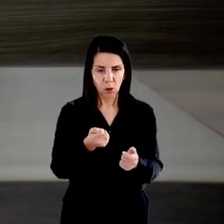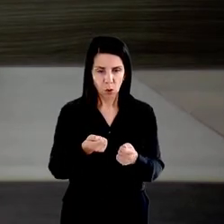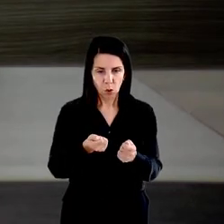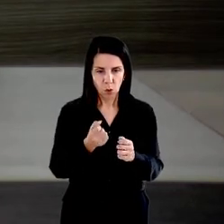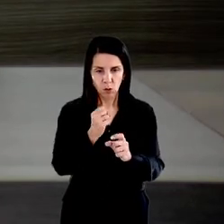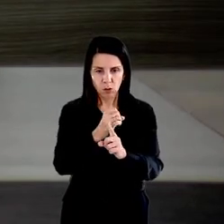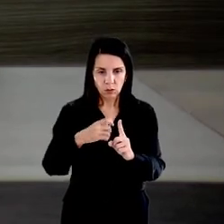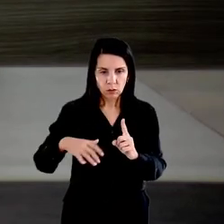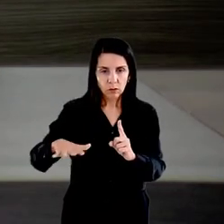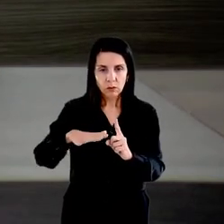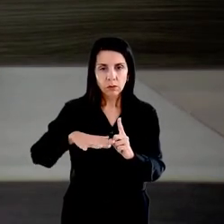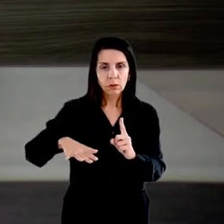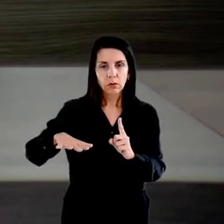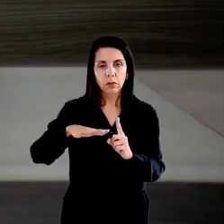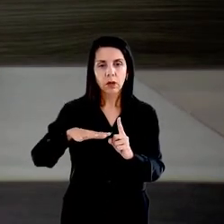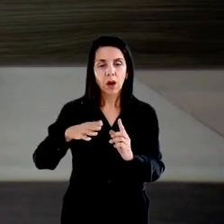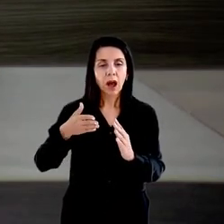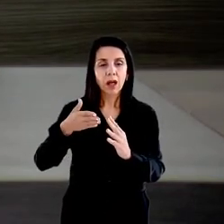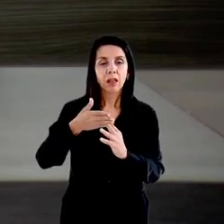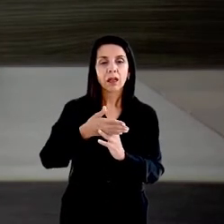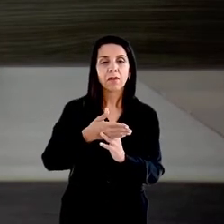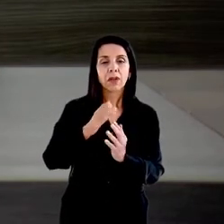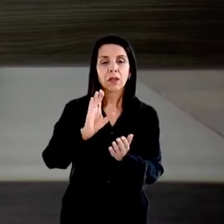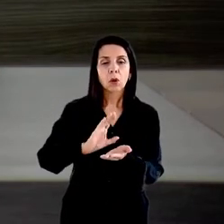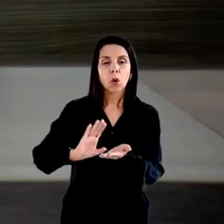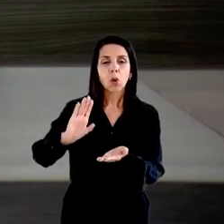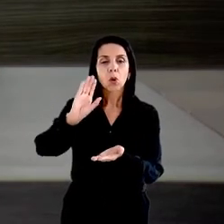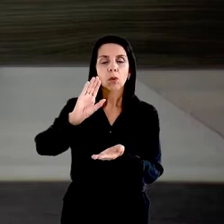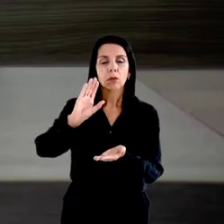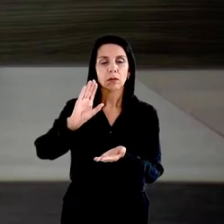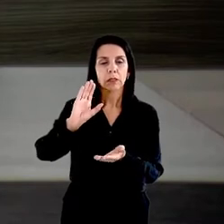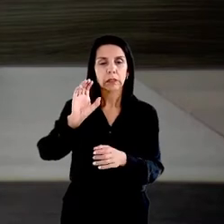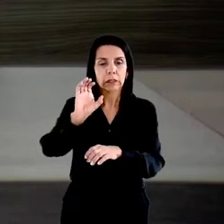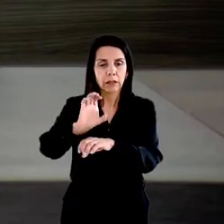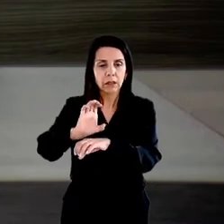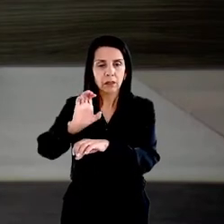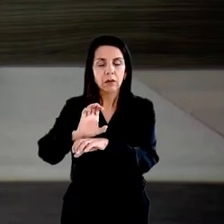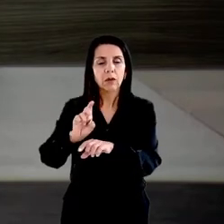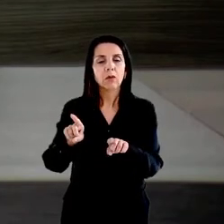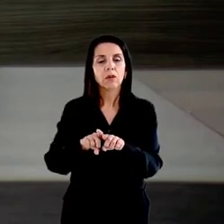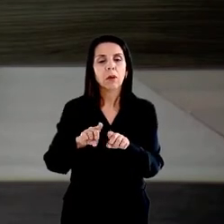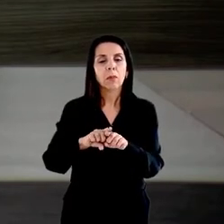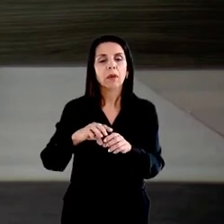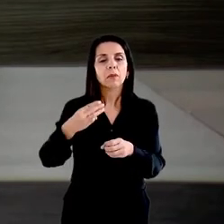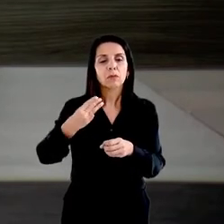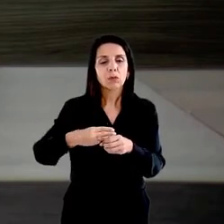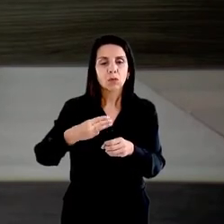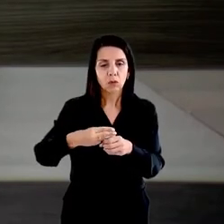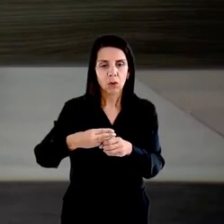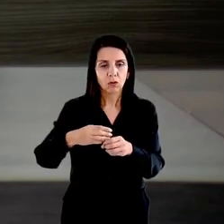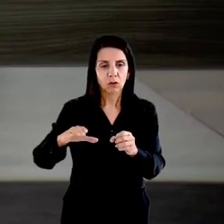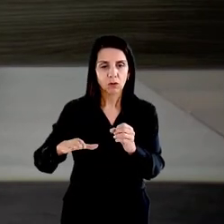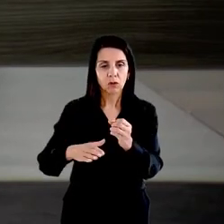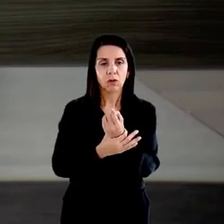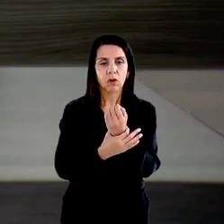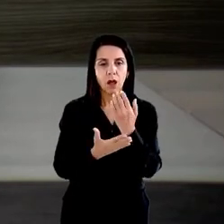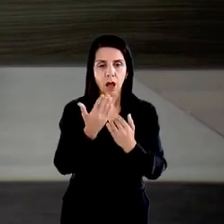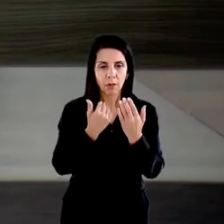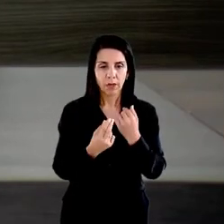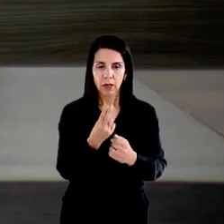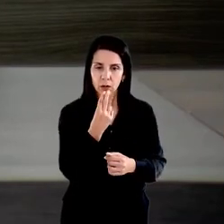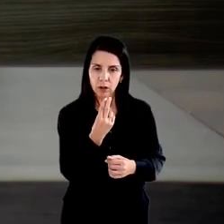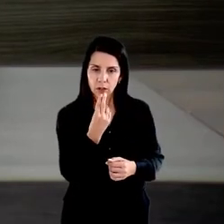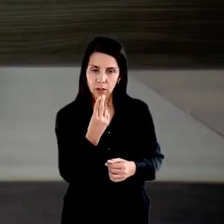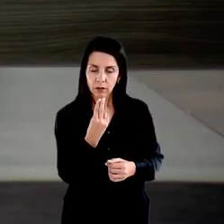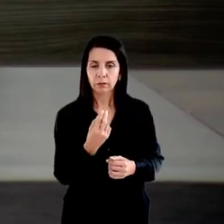por meio do Conselho Estadual e dos Conselhos Municipais de Segurança Alimentar e Nutricional. Embora